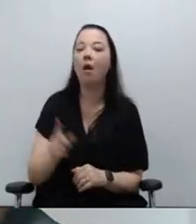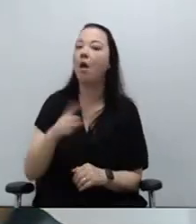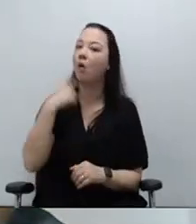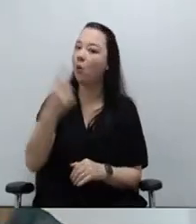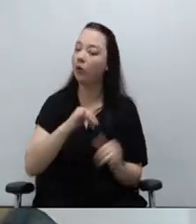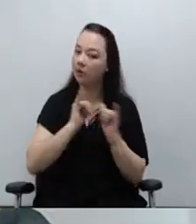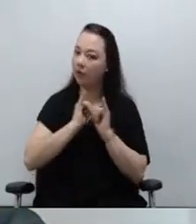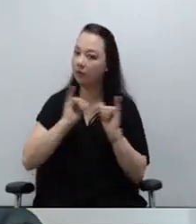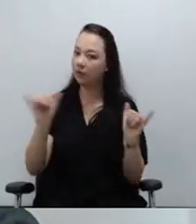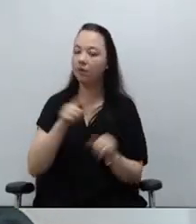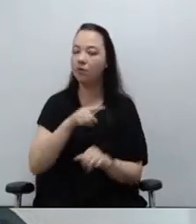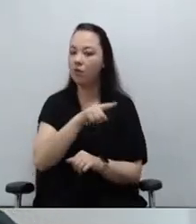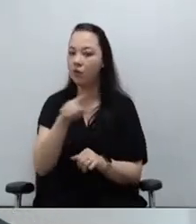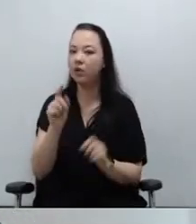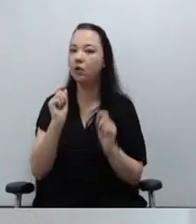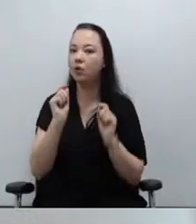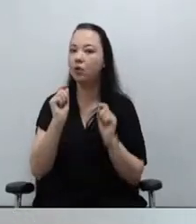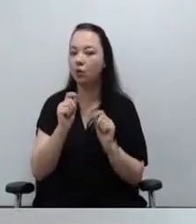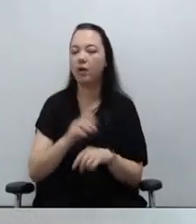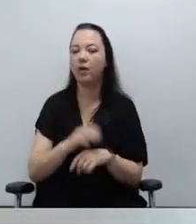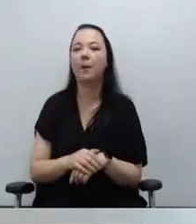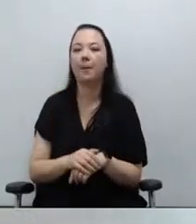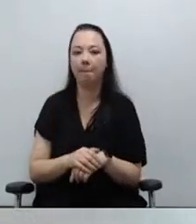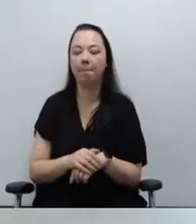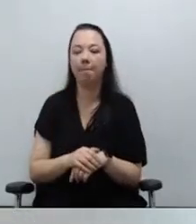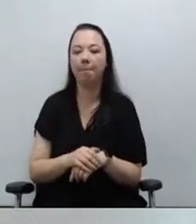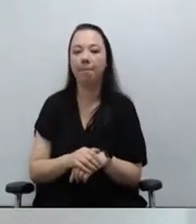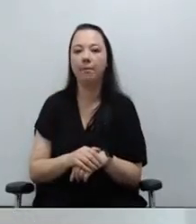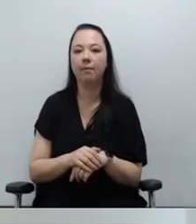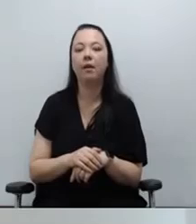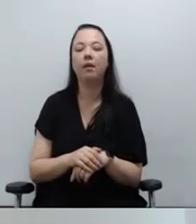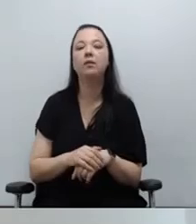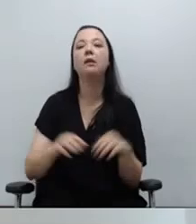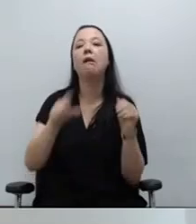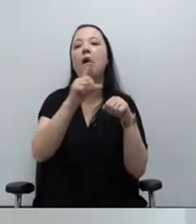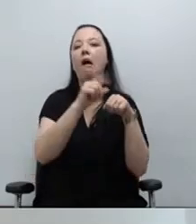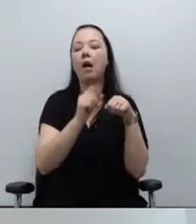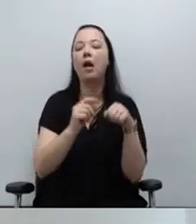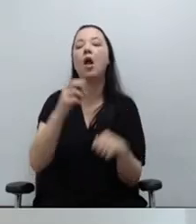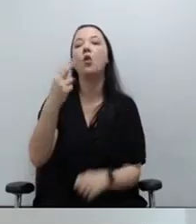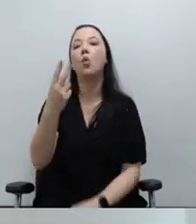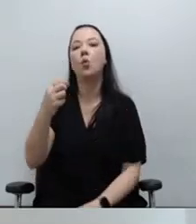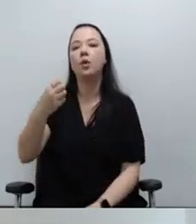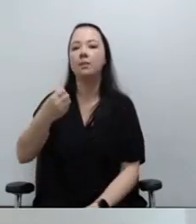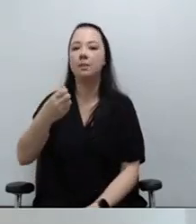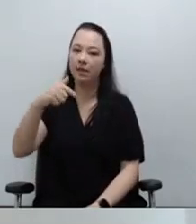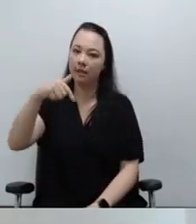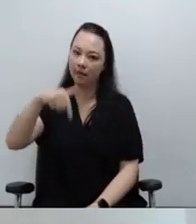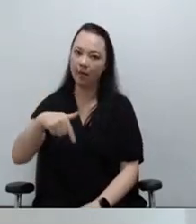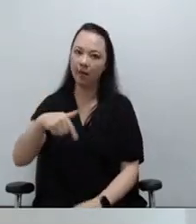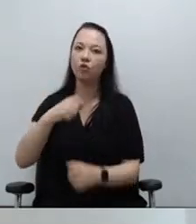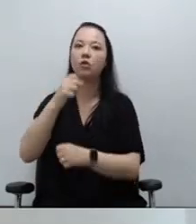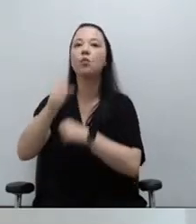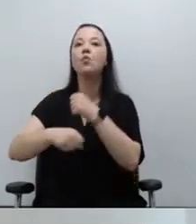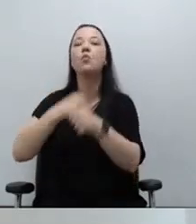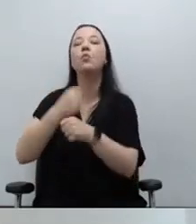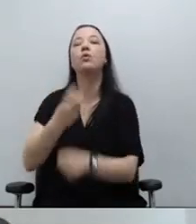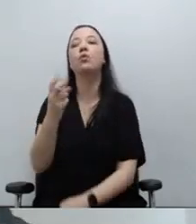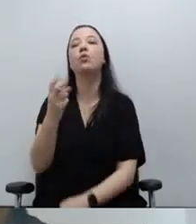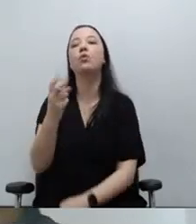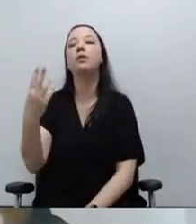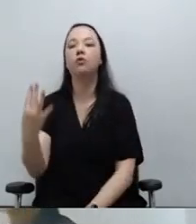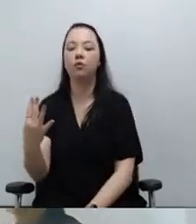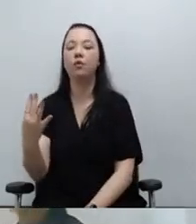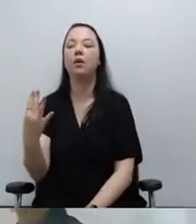para que faça constar no ato normativo 267, de 19 de agosto de 2024, recém